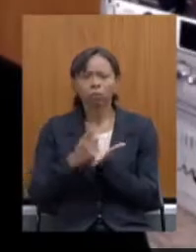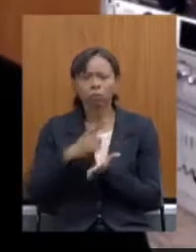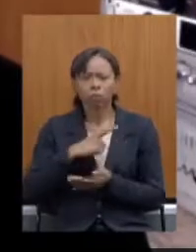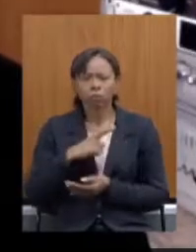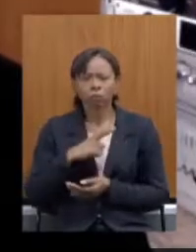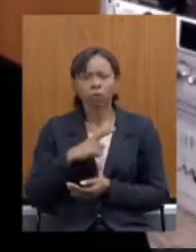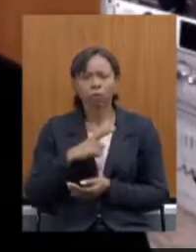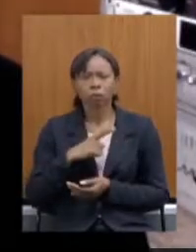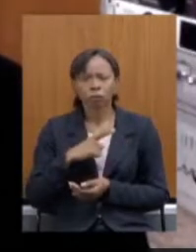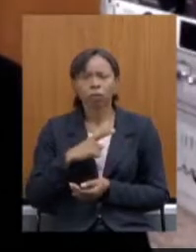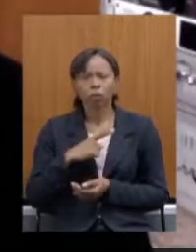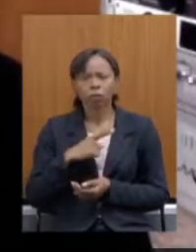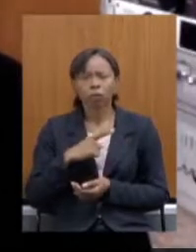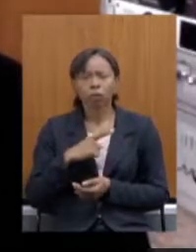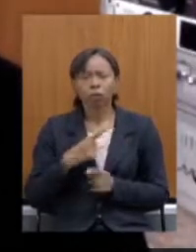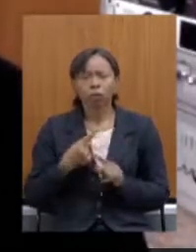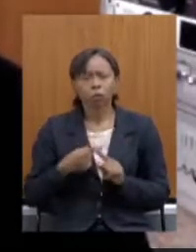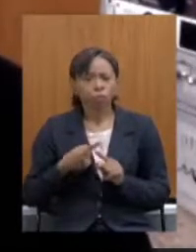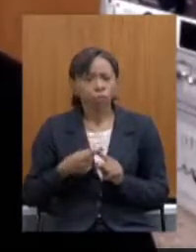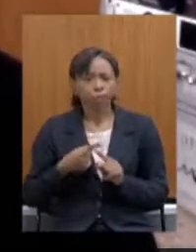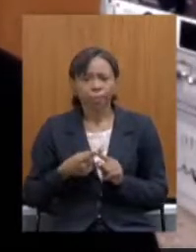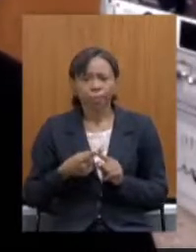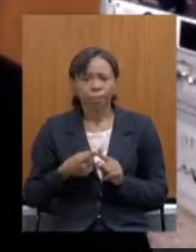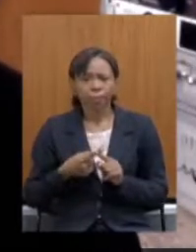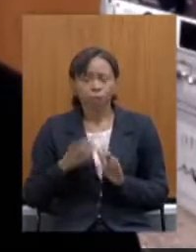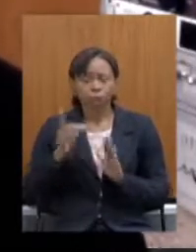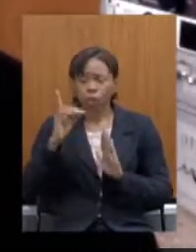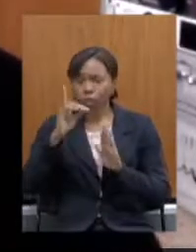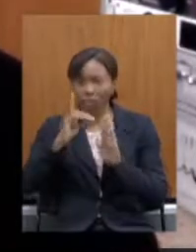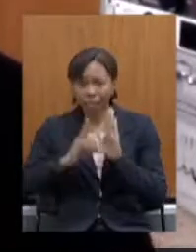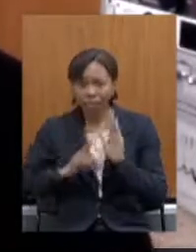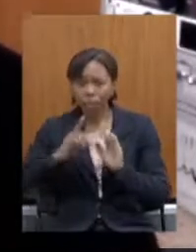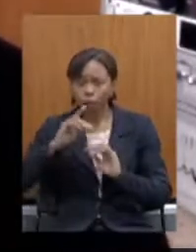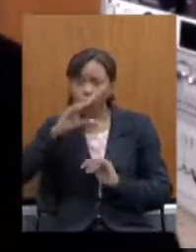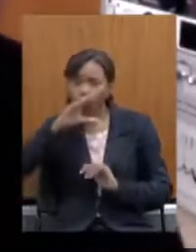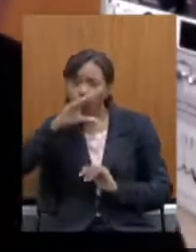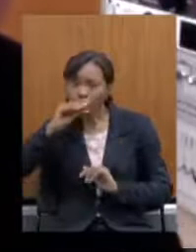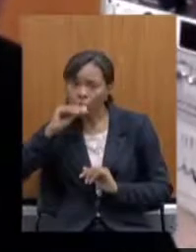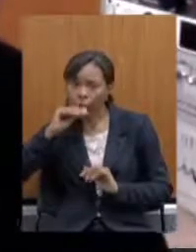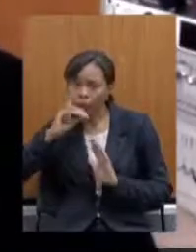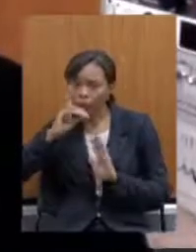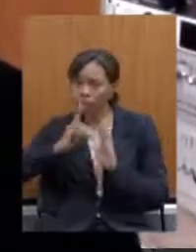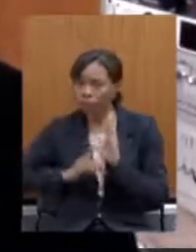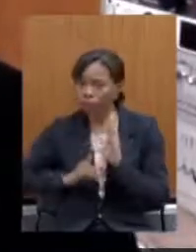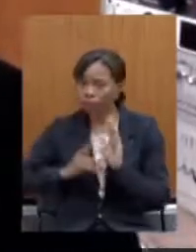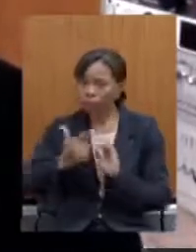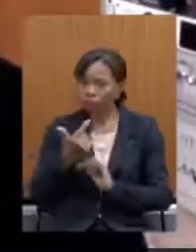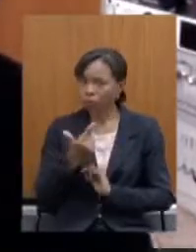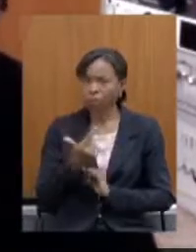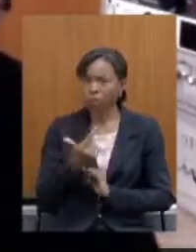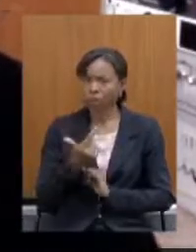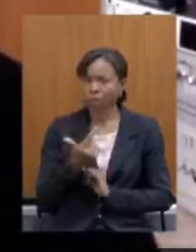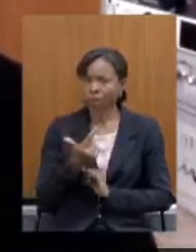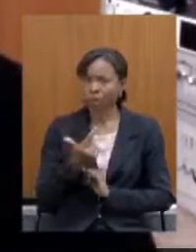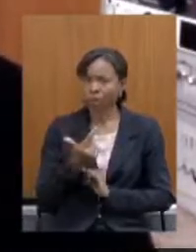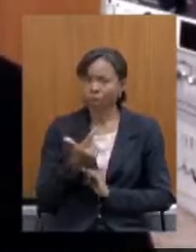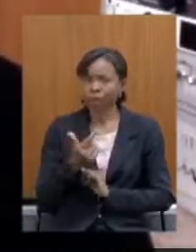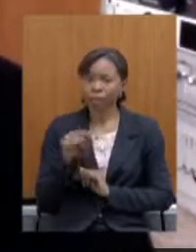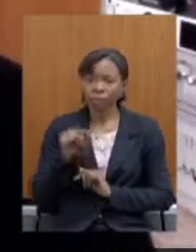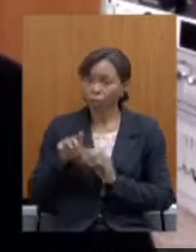porque que não tem direito como funcionário complementa a orquestra para o funcionamento dela